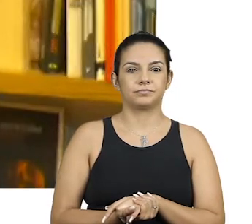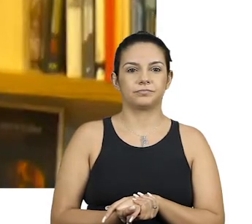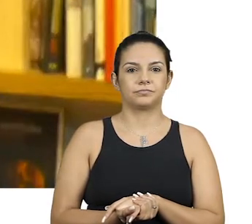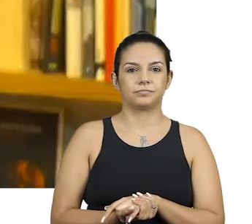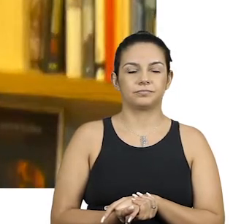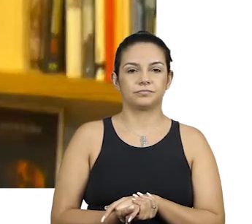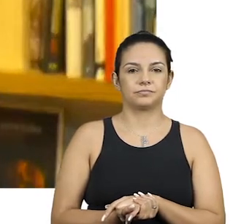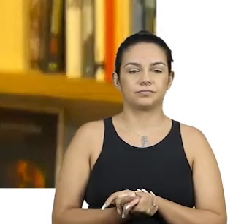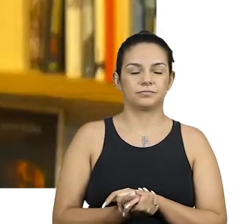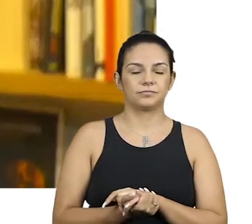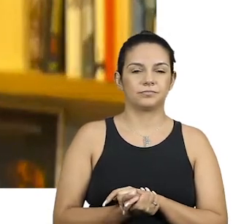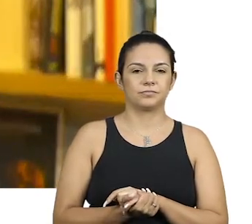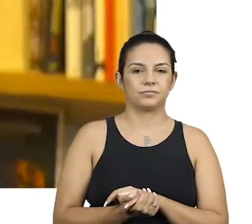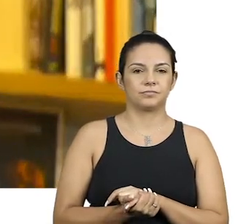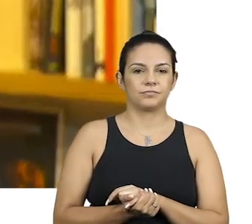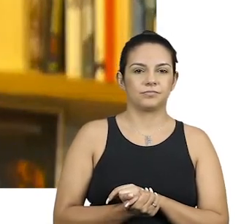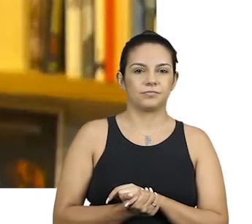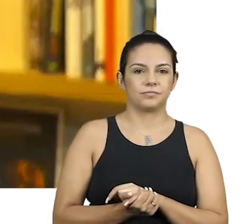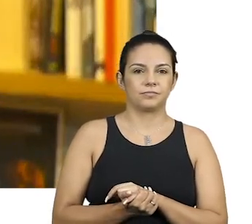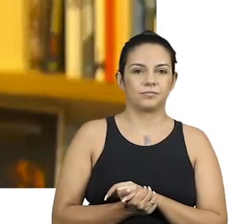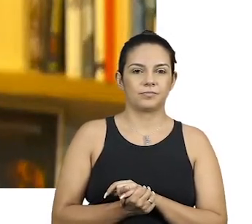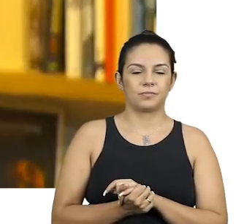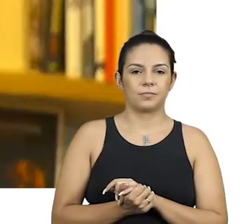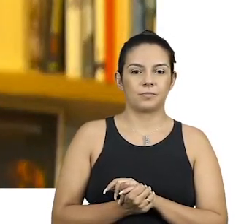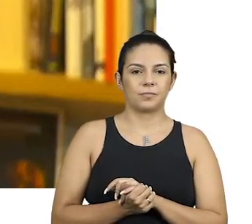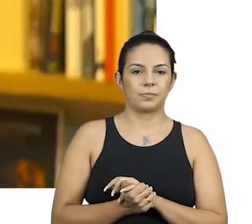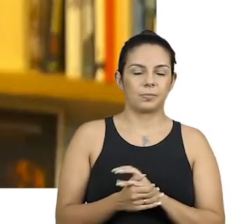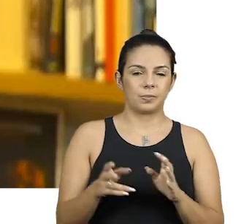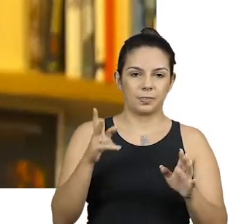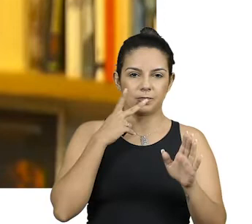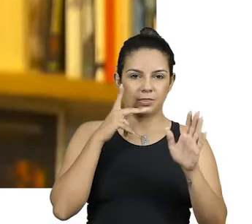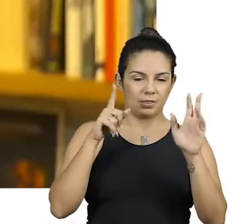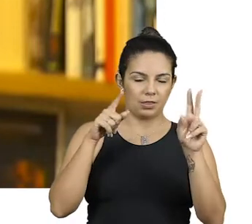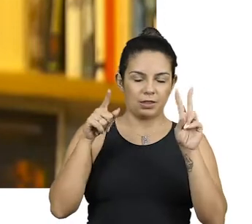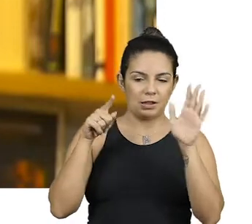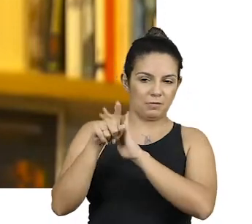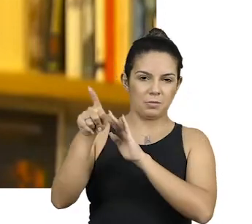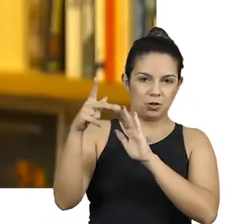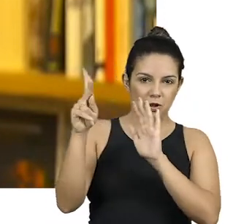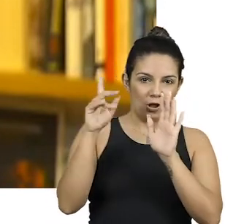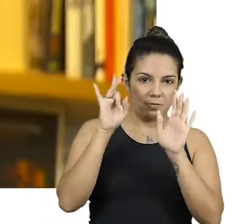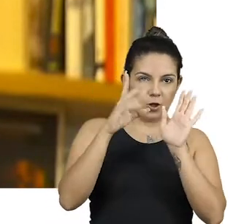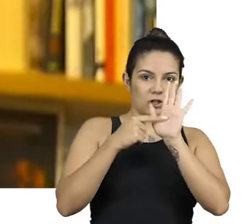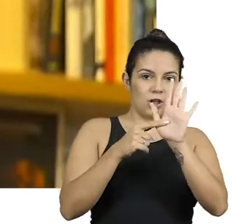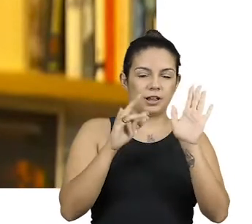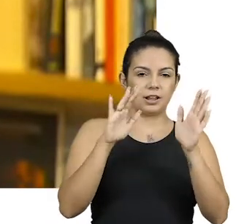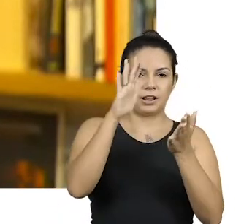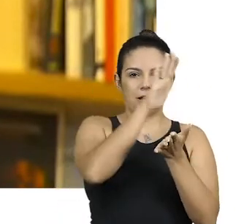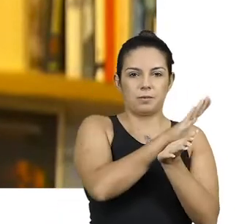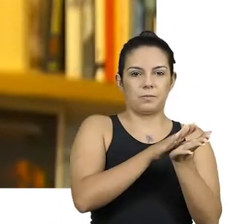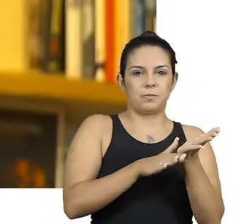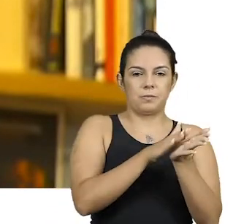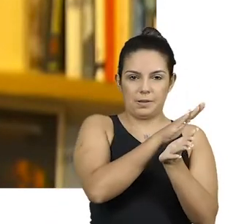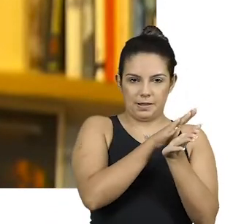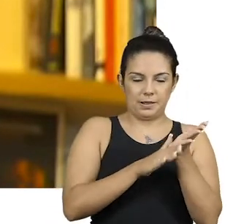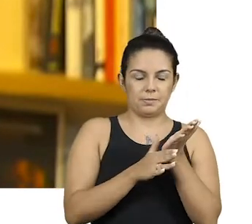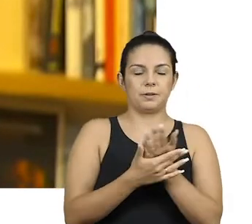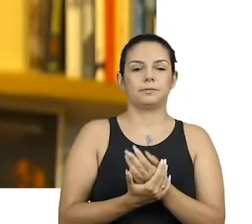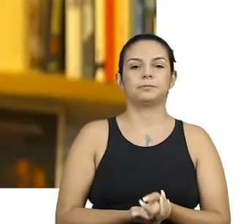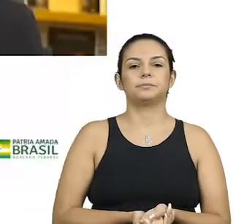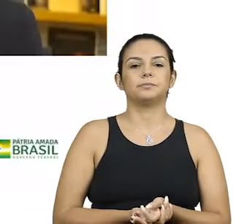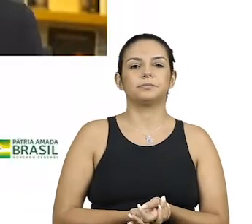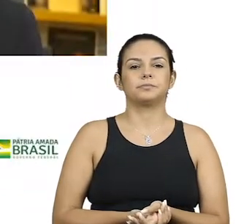termômetro... Bial, Bial, deu problema de... Como que chama? Isso, mostra só a capa. Beleza.